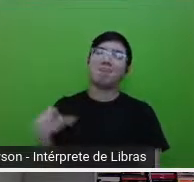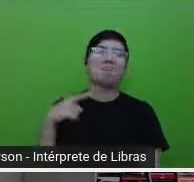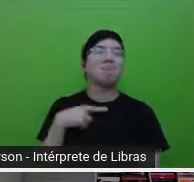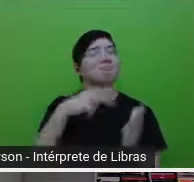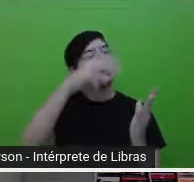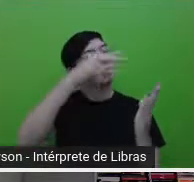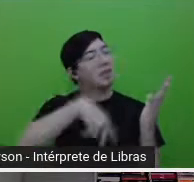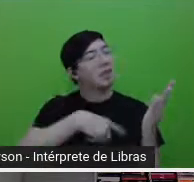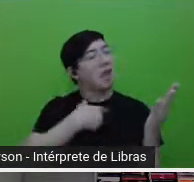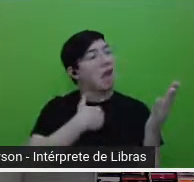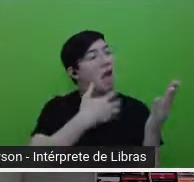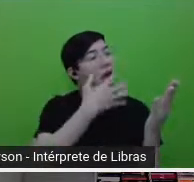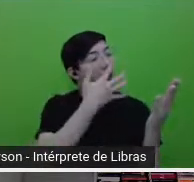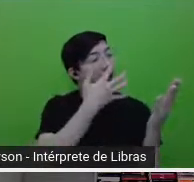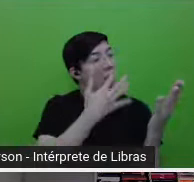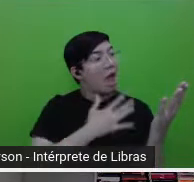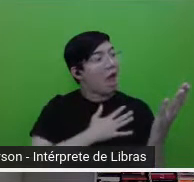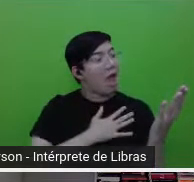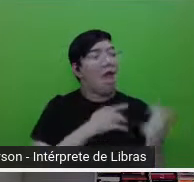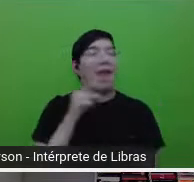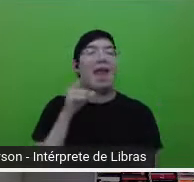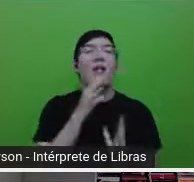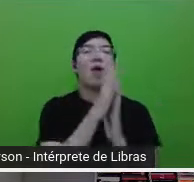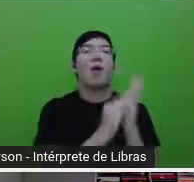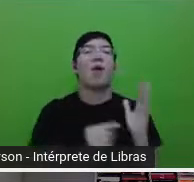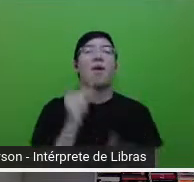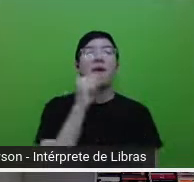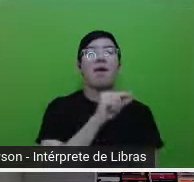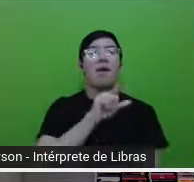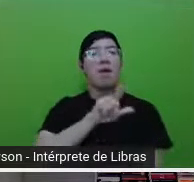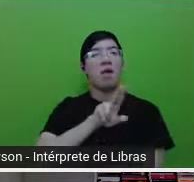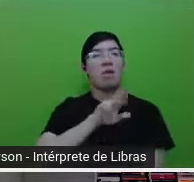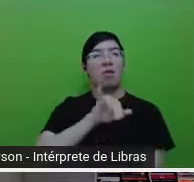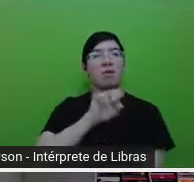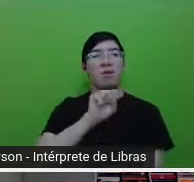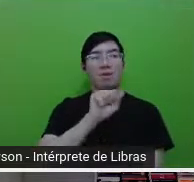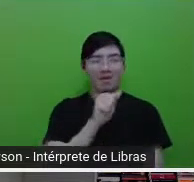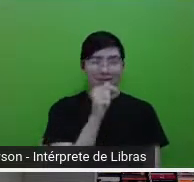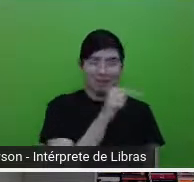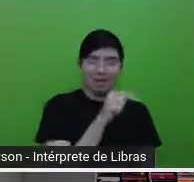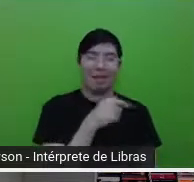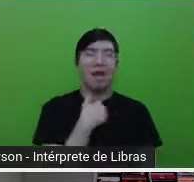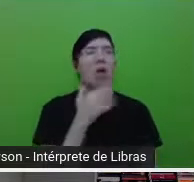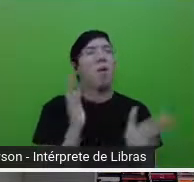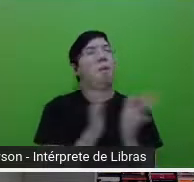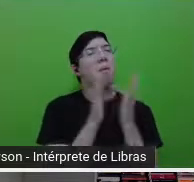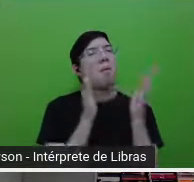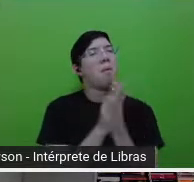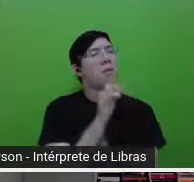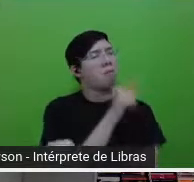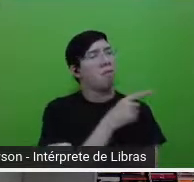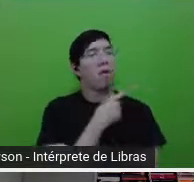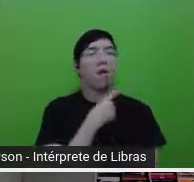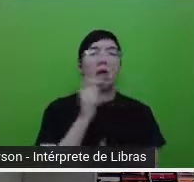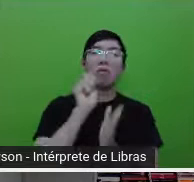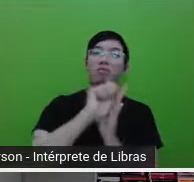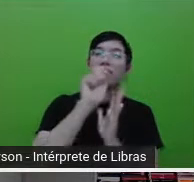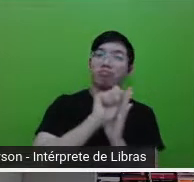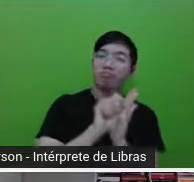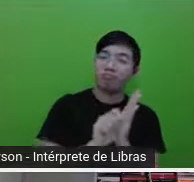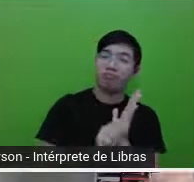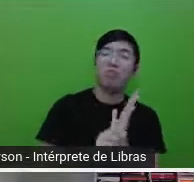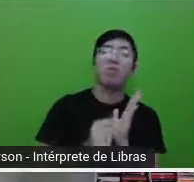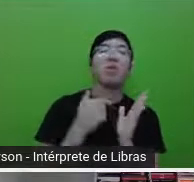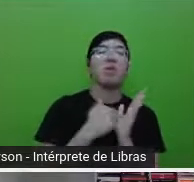é ser como a Luísa May Alcott, que era uma moça muito pobre e que ao escrever um livro ela conseguiu